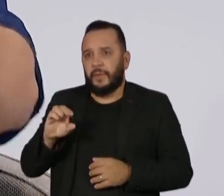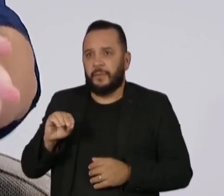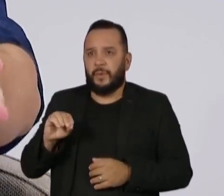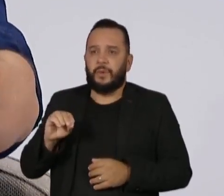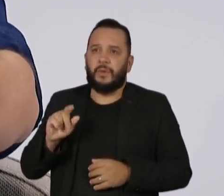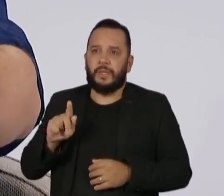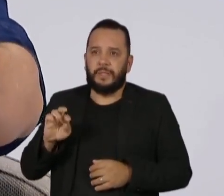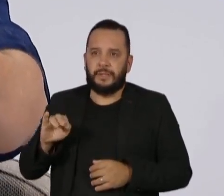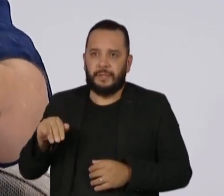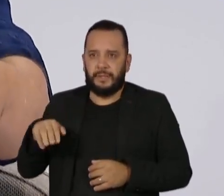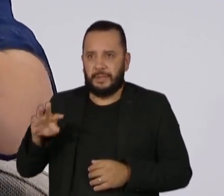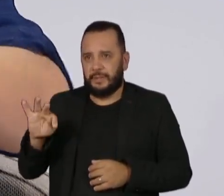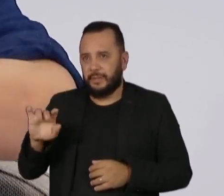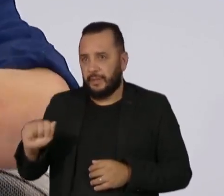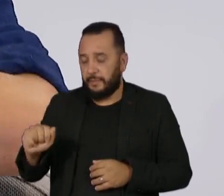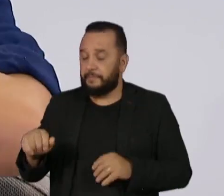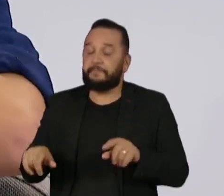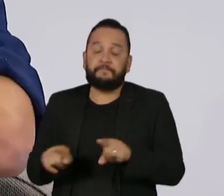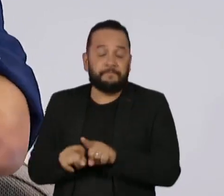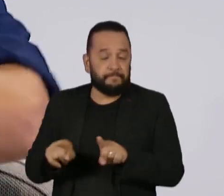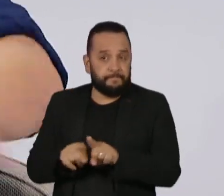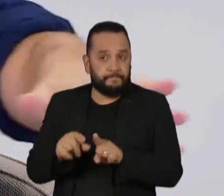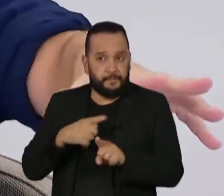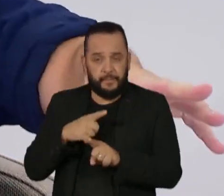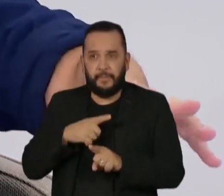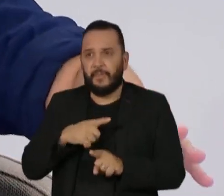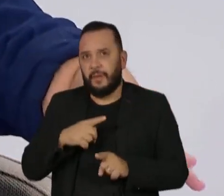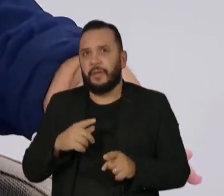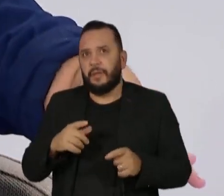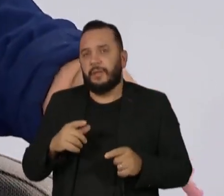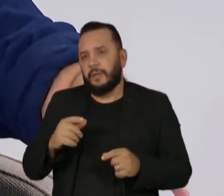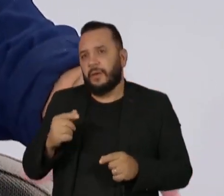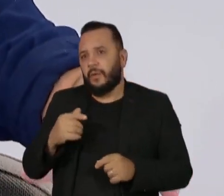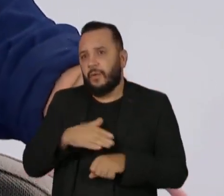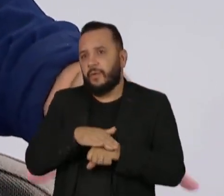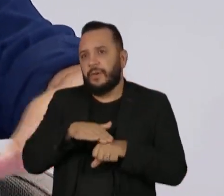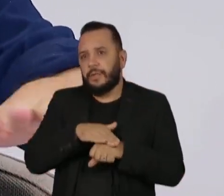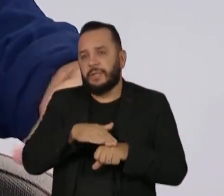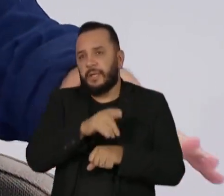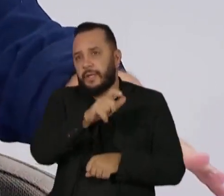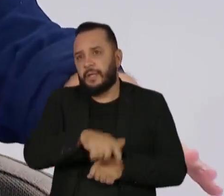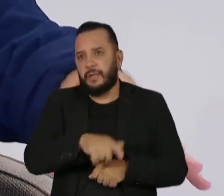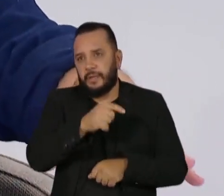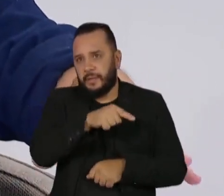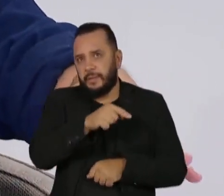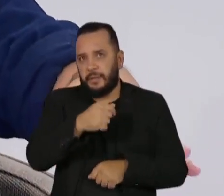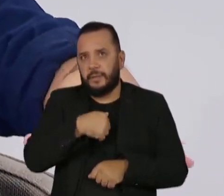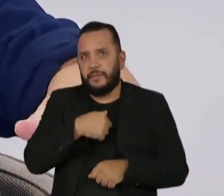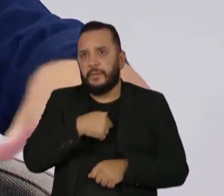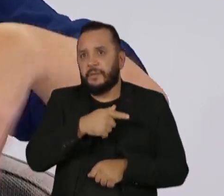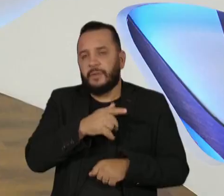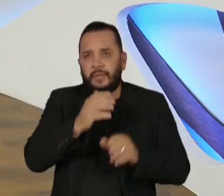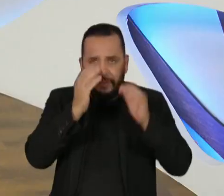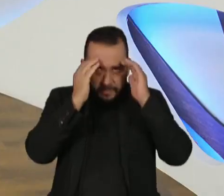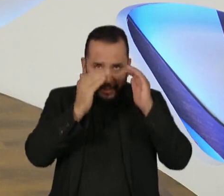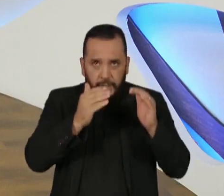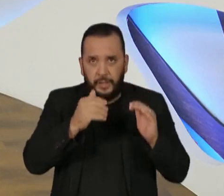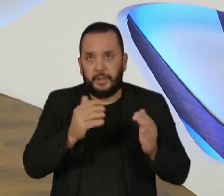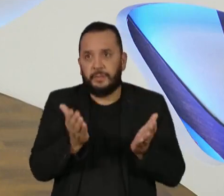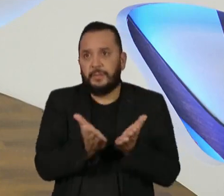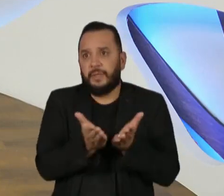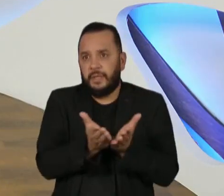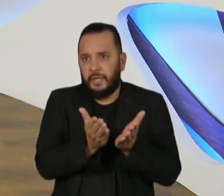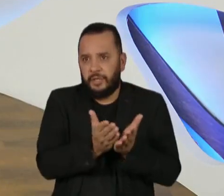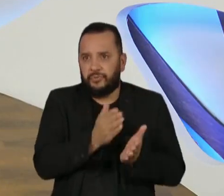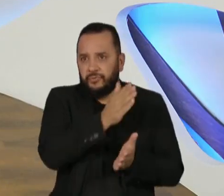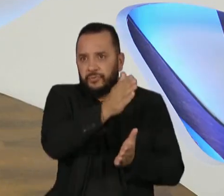Teologia da Libertação e no governo Lula, e ele tinha absoluto respeito pelo que os evangélicos fazem nas periferias, entendeu? Ele dizia assim, isso que a gente queria ter